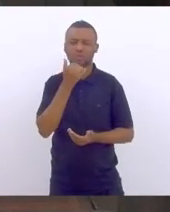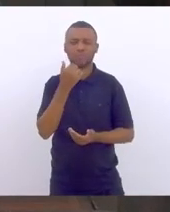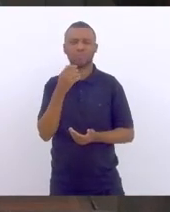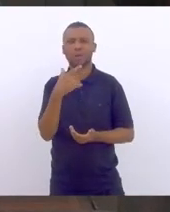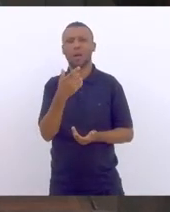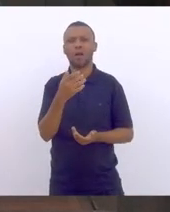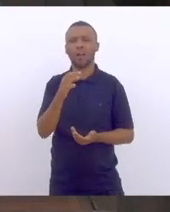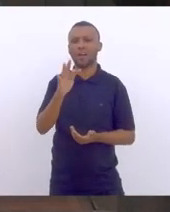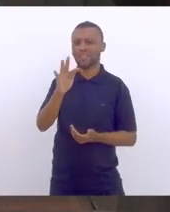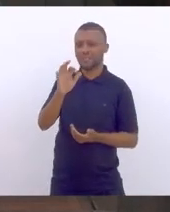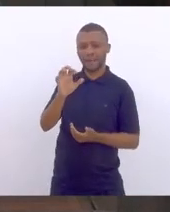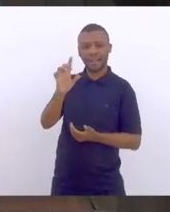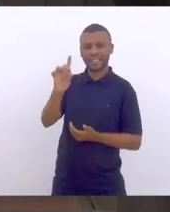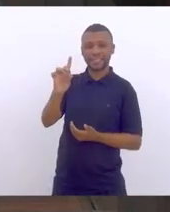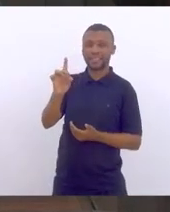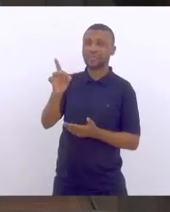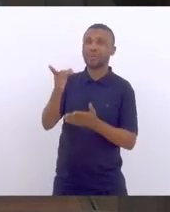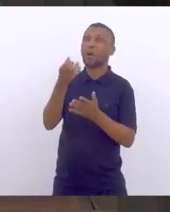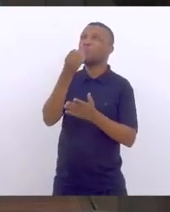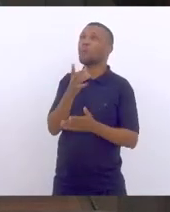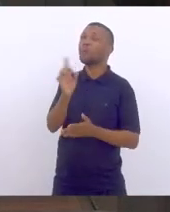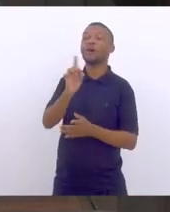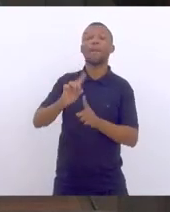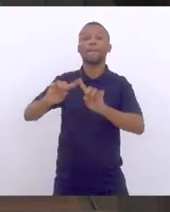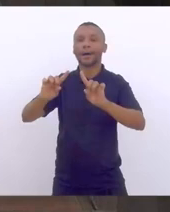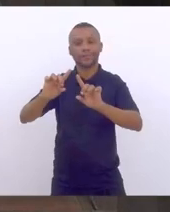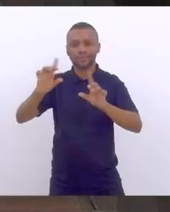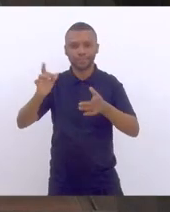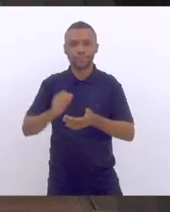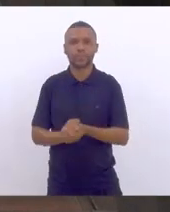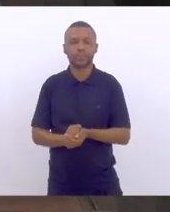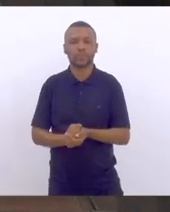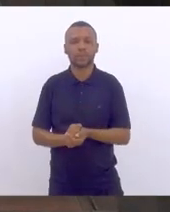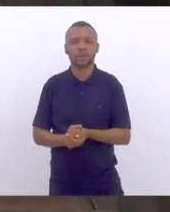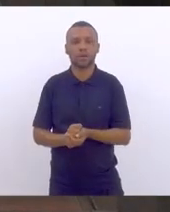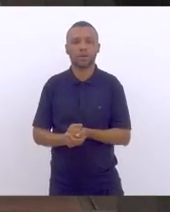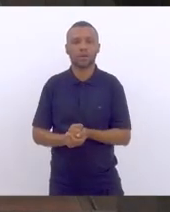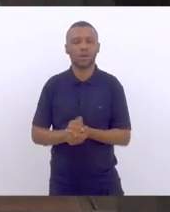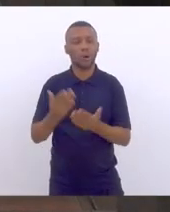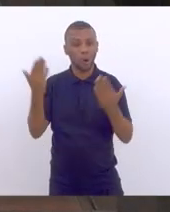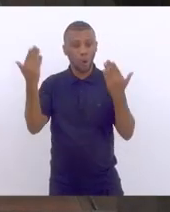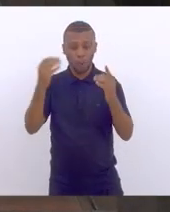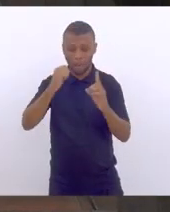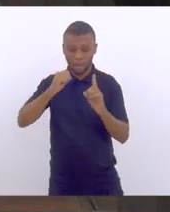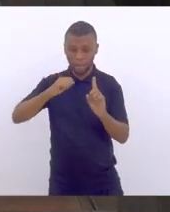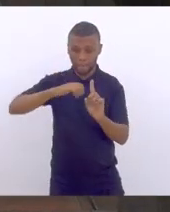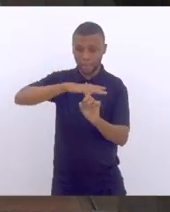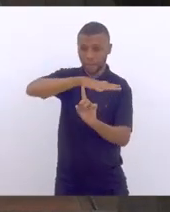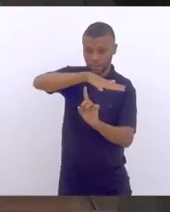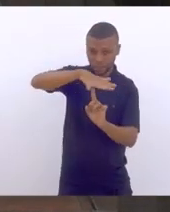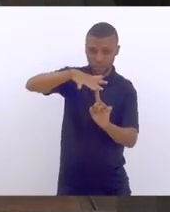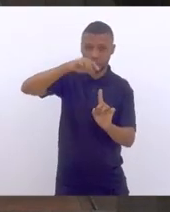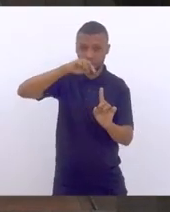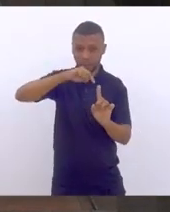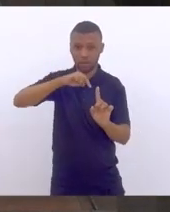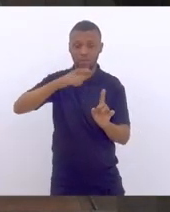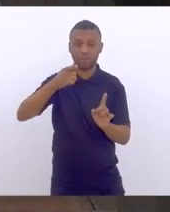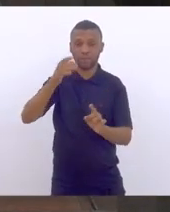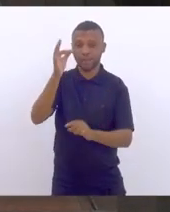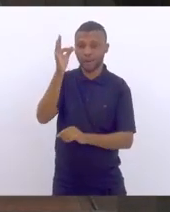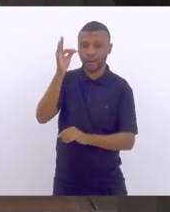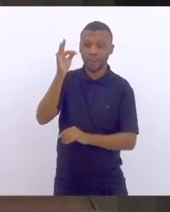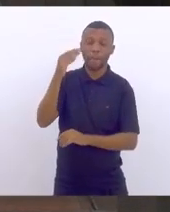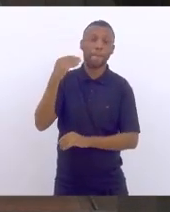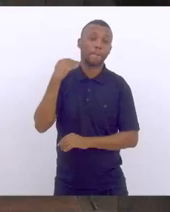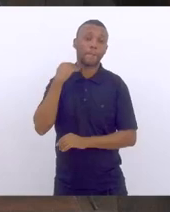palavra, FED que fica, não, mas o Banco Central americano, que é Federal Bank, Banco